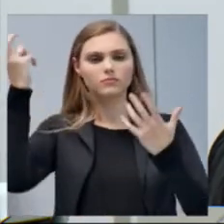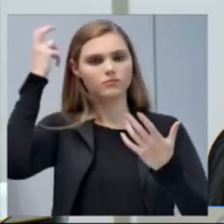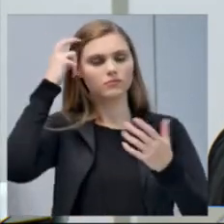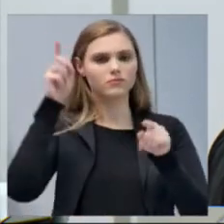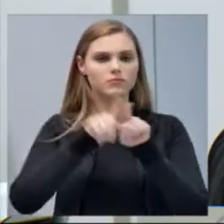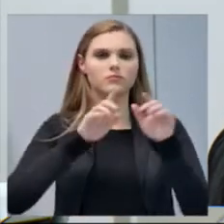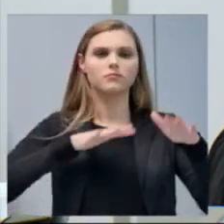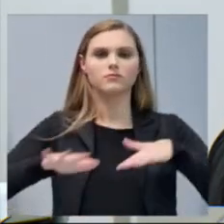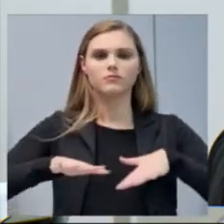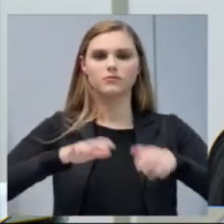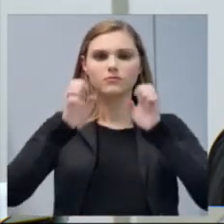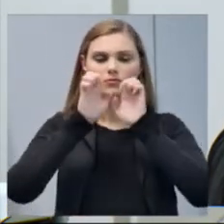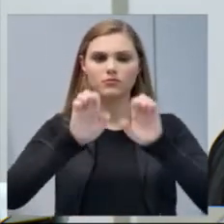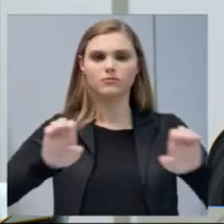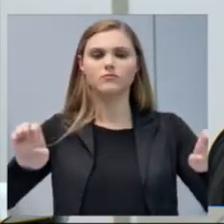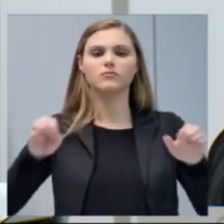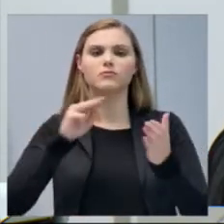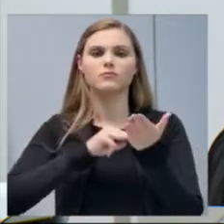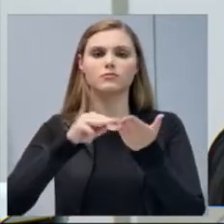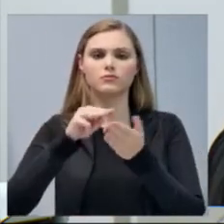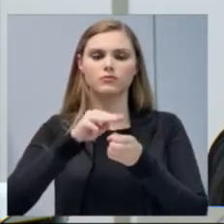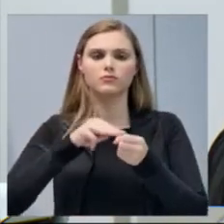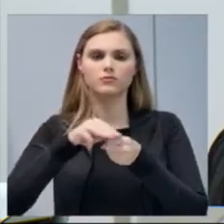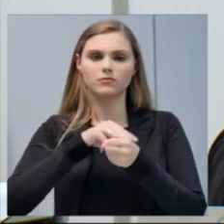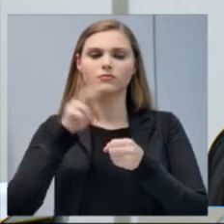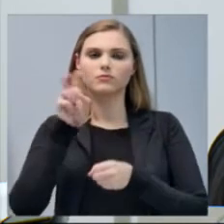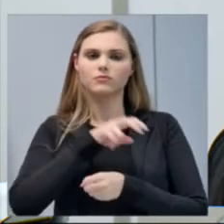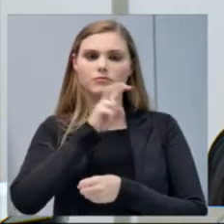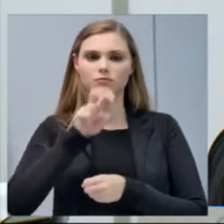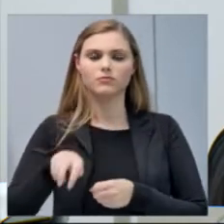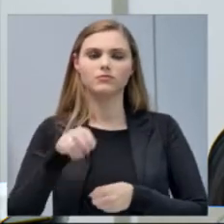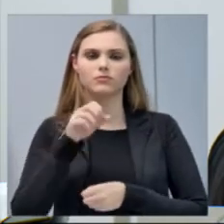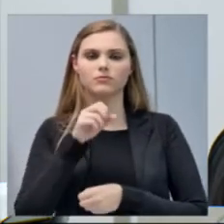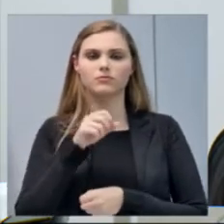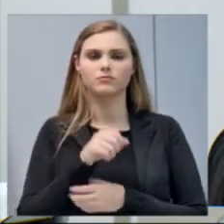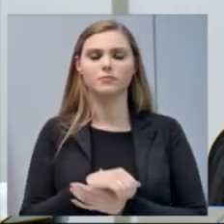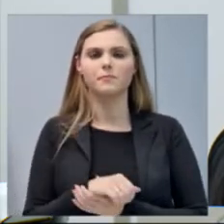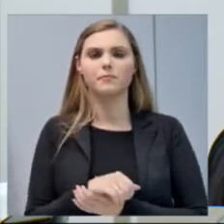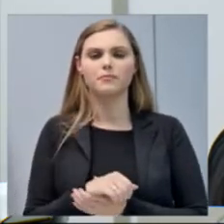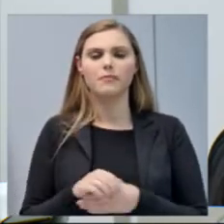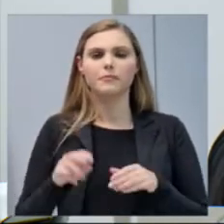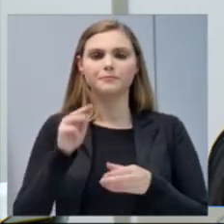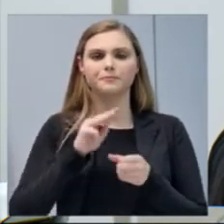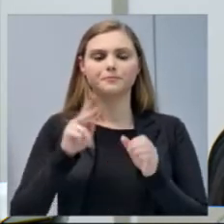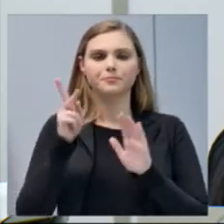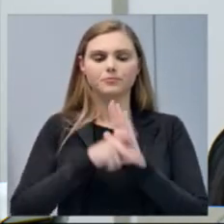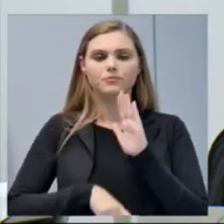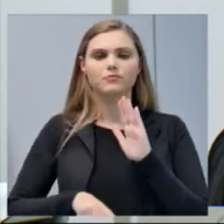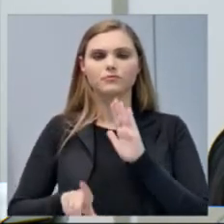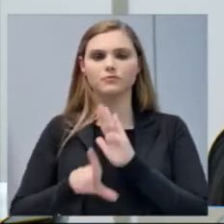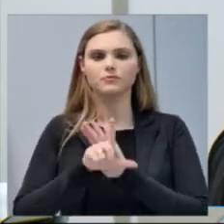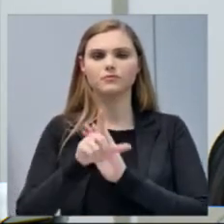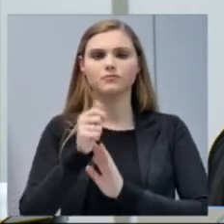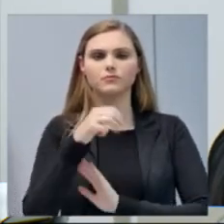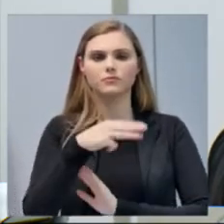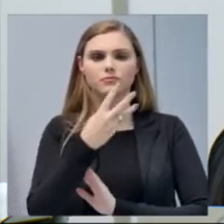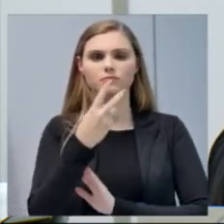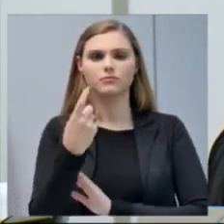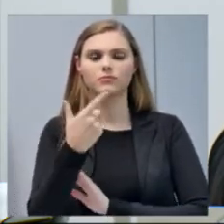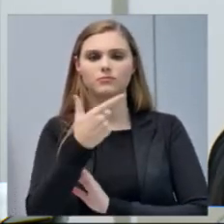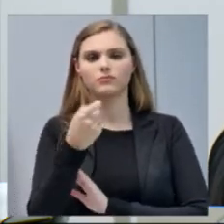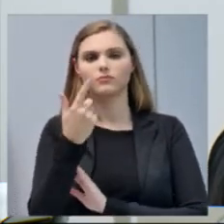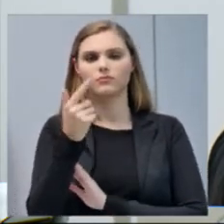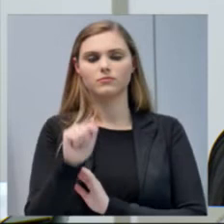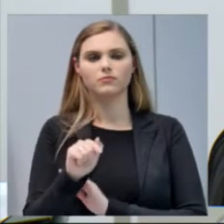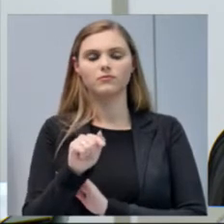movimento evangélico do município de Xancherê, Santa Catarina. Projeto de lei nº AM 31 de 2017, do